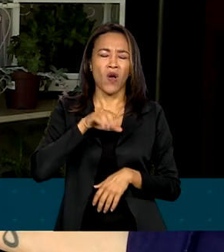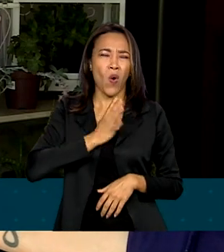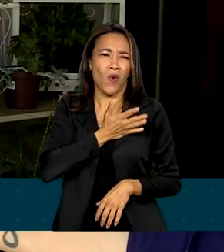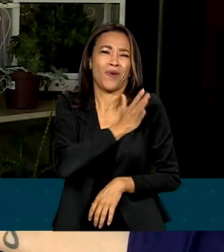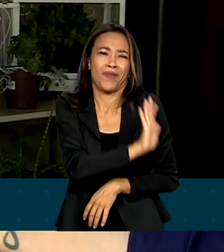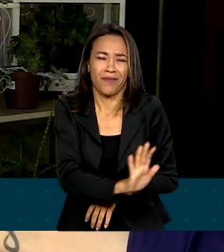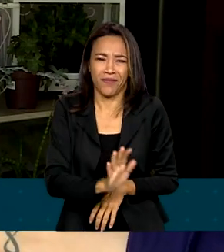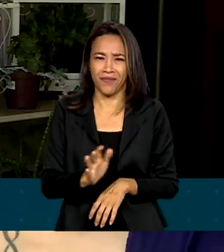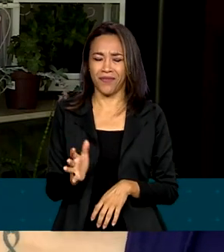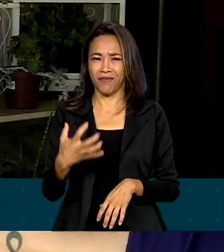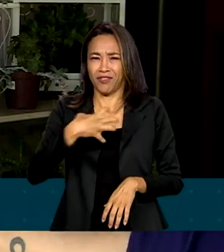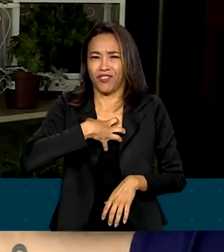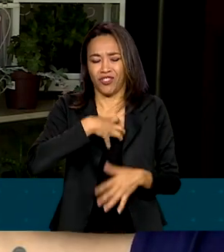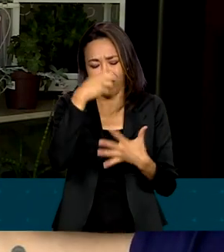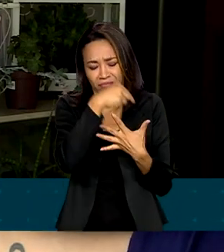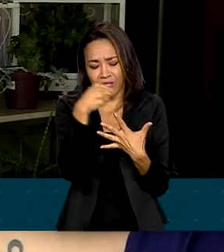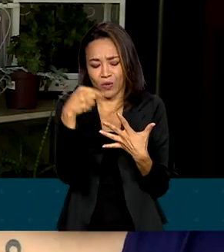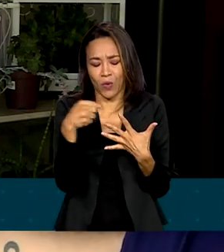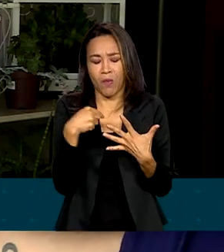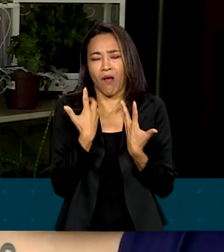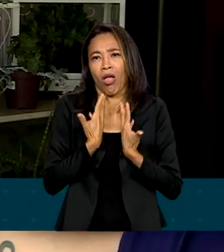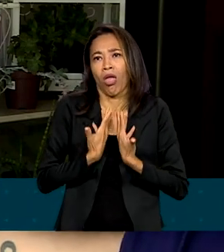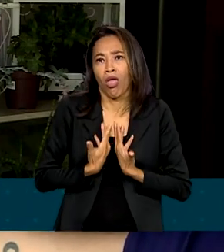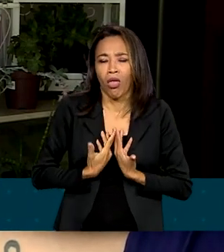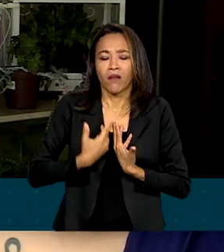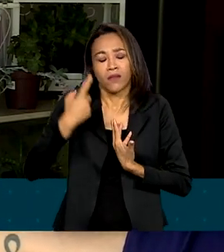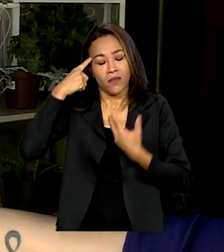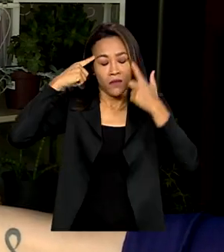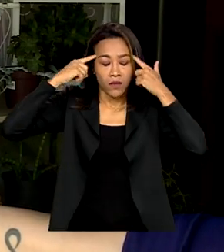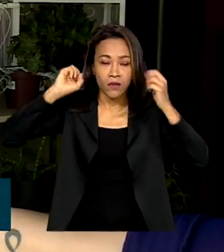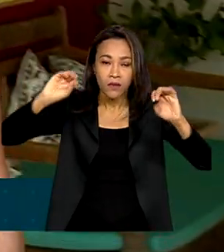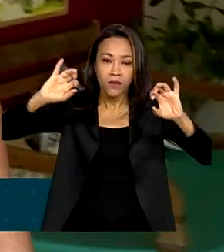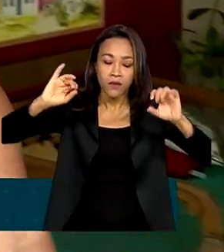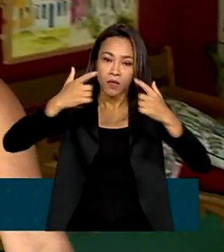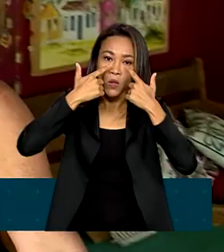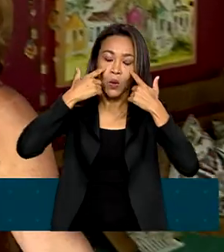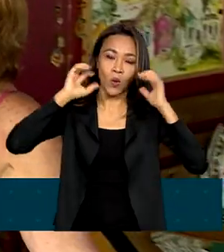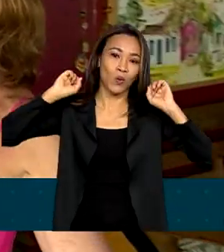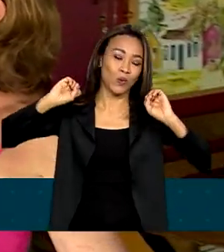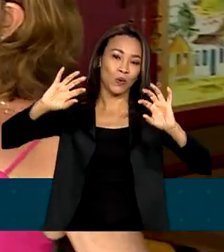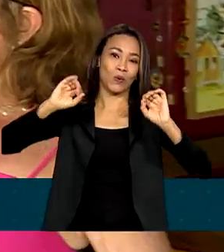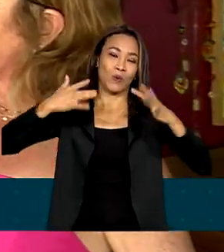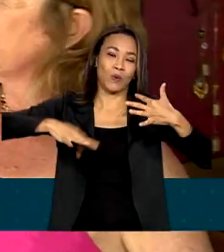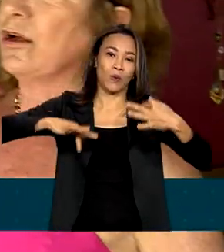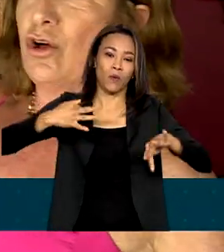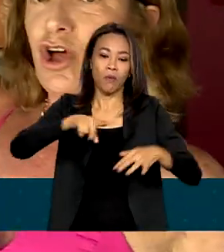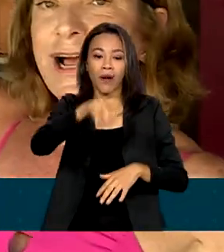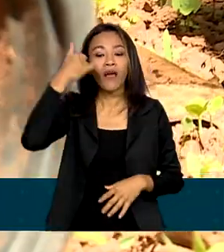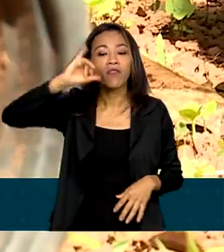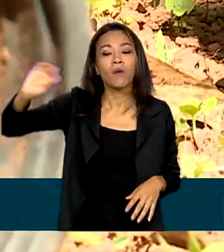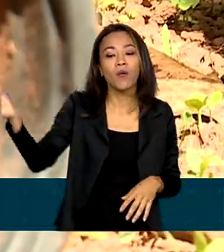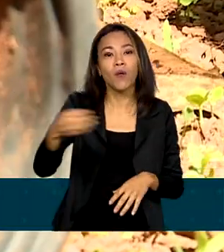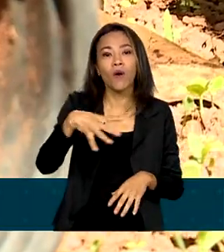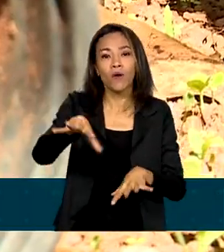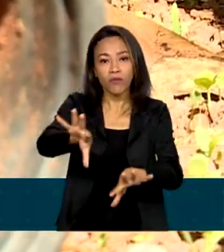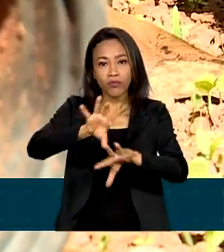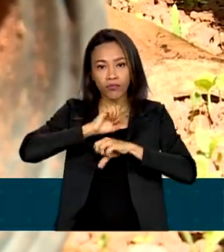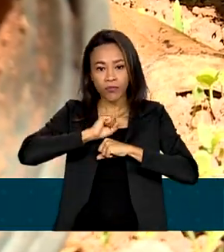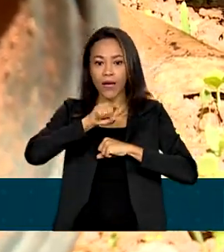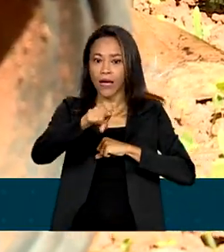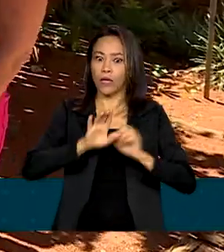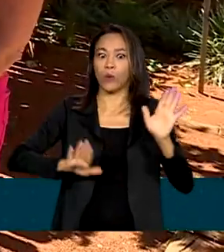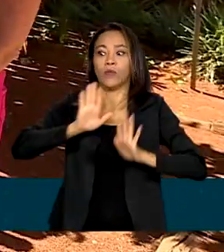o início de uma moleza, uma dor no corpo, dor de cabeça, dor nos olhos. Para evitar uma nova infecção, Lilian toma alguns